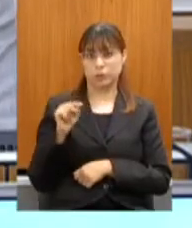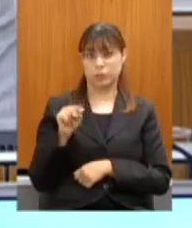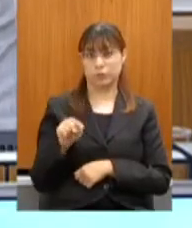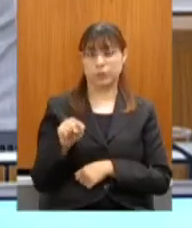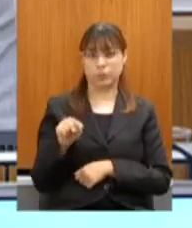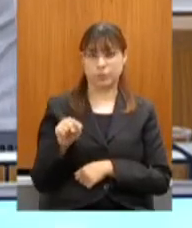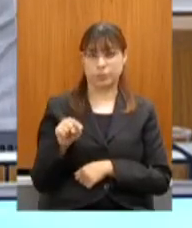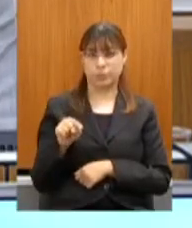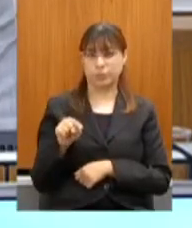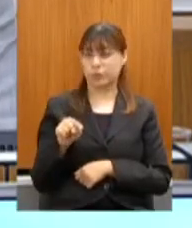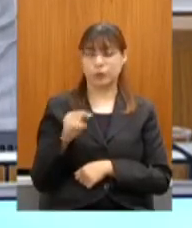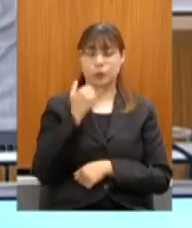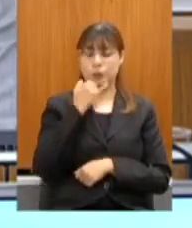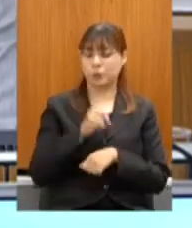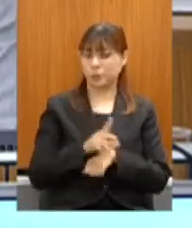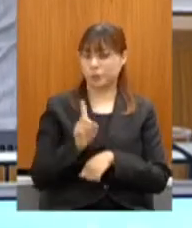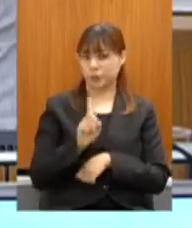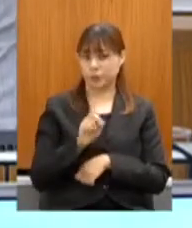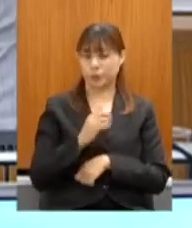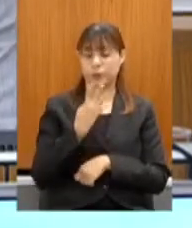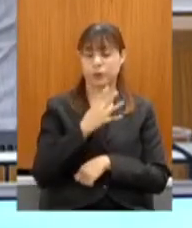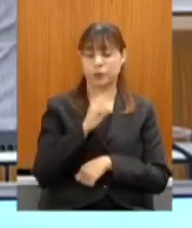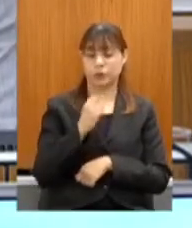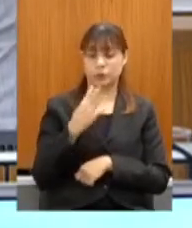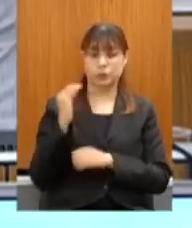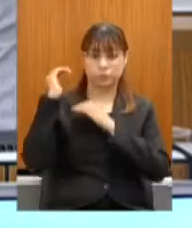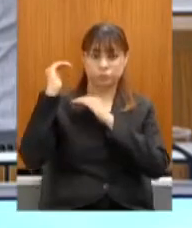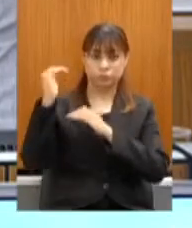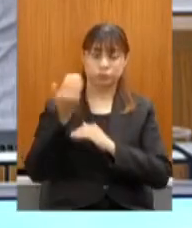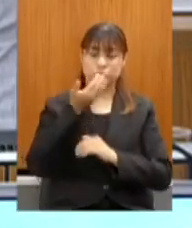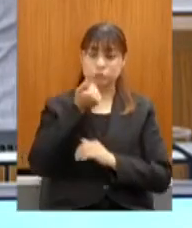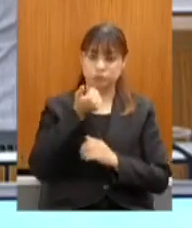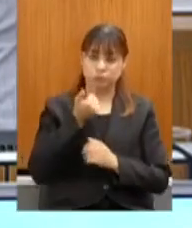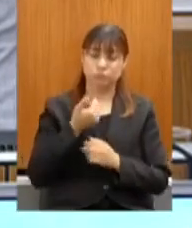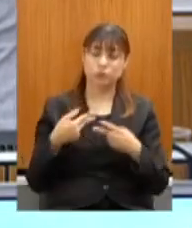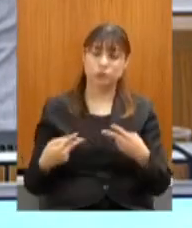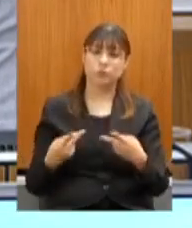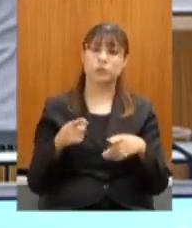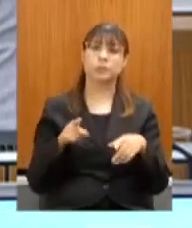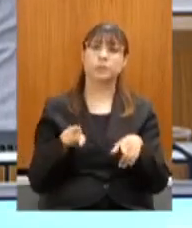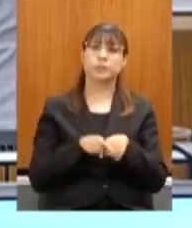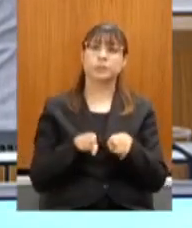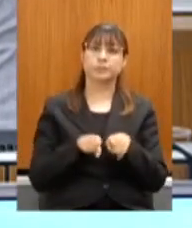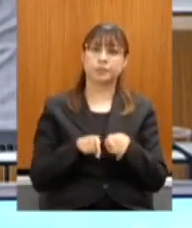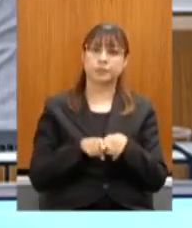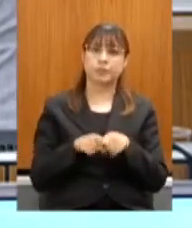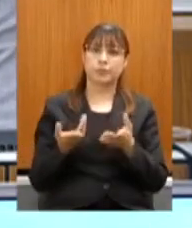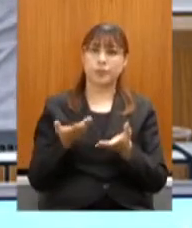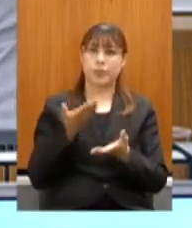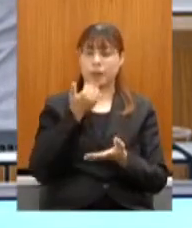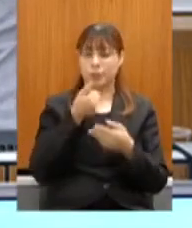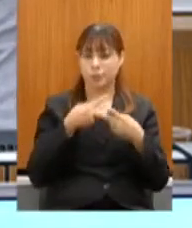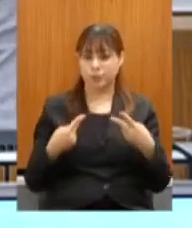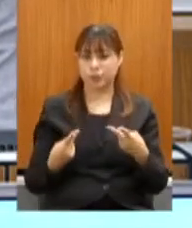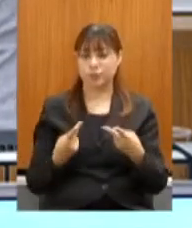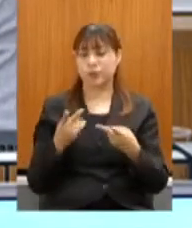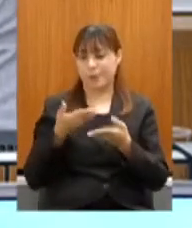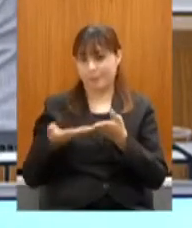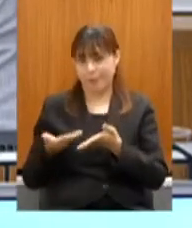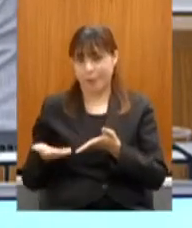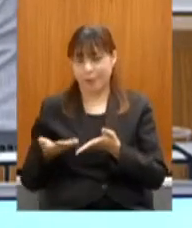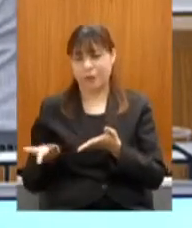484 toneladas de cestas básicas, 140 toneladas de alimentos, isso a gente divide porque são alimentos perecíveis.